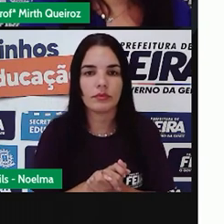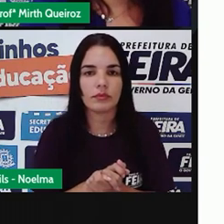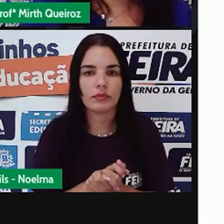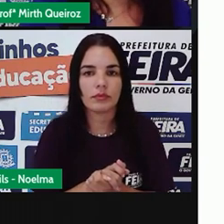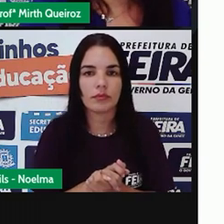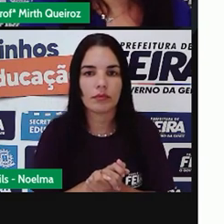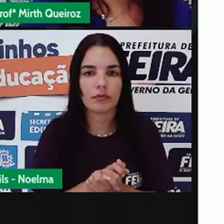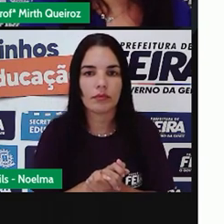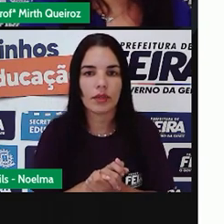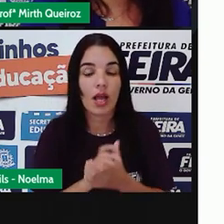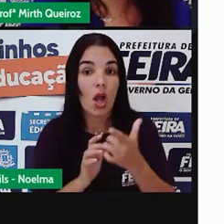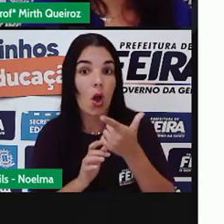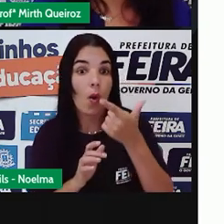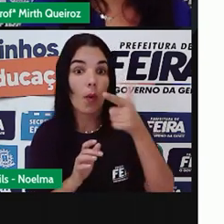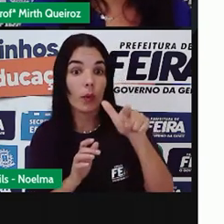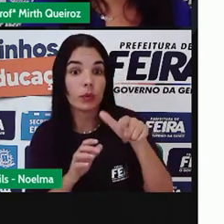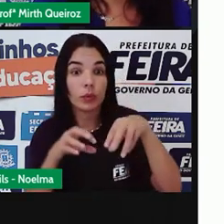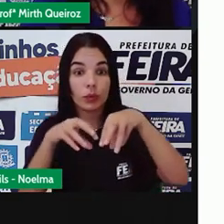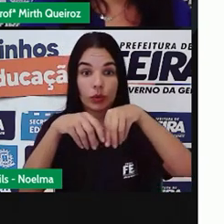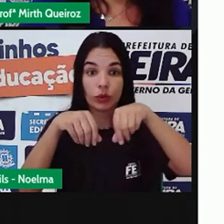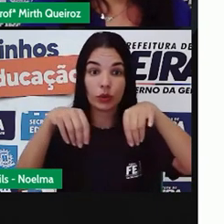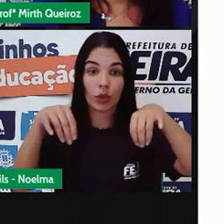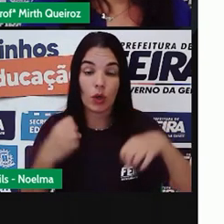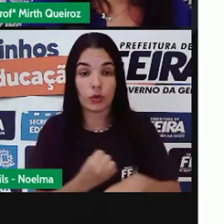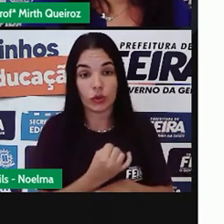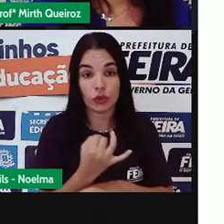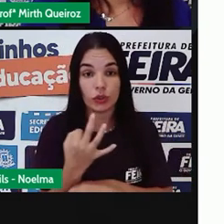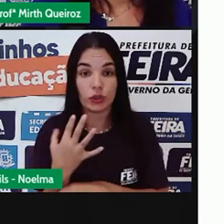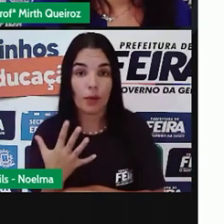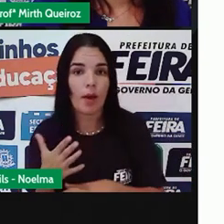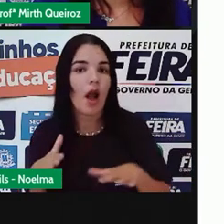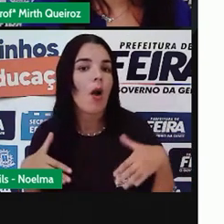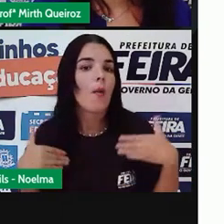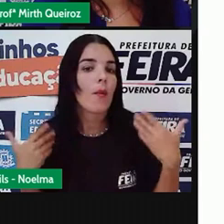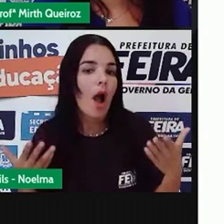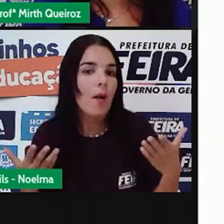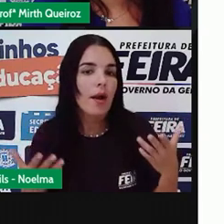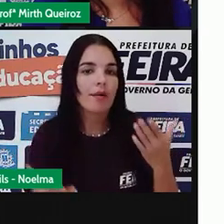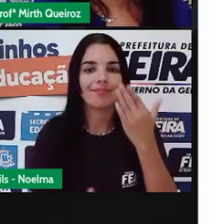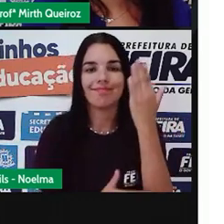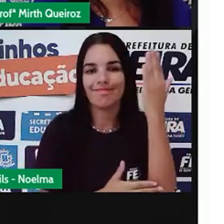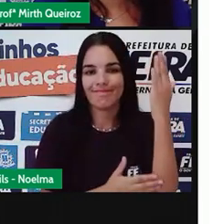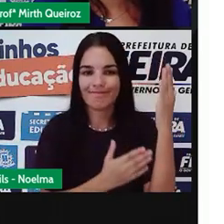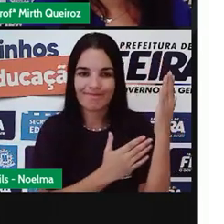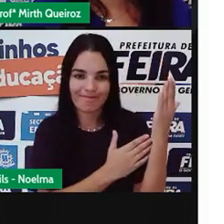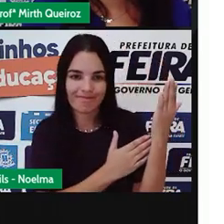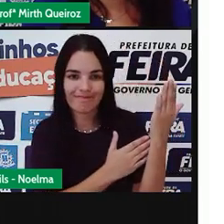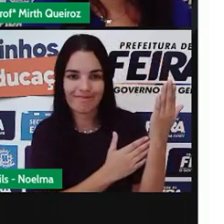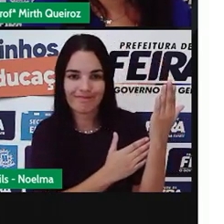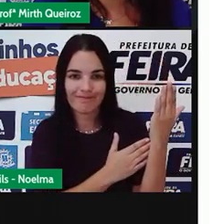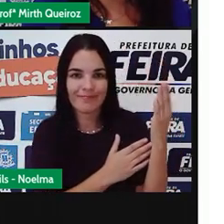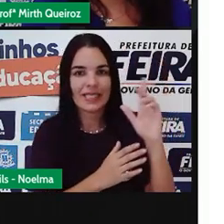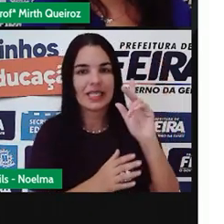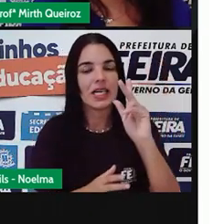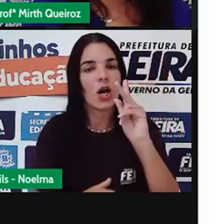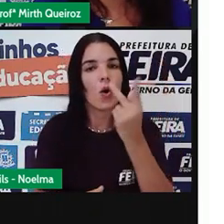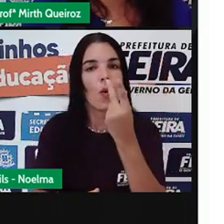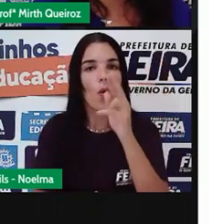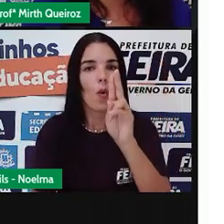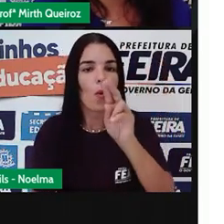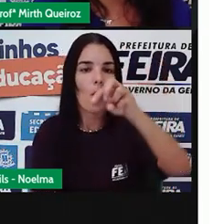Outro tipo de solo seria o solo humoso, ou também chamado de solo